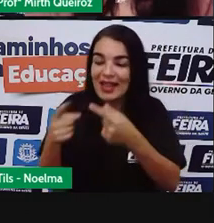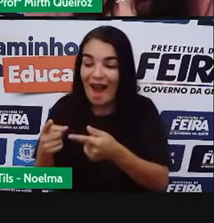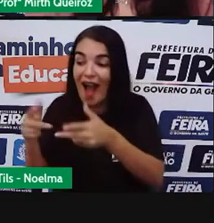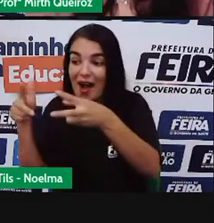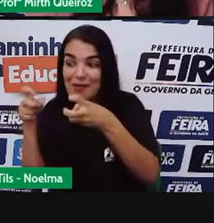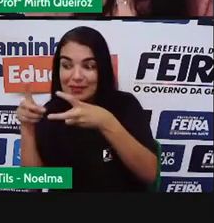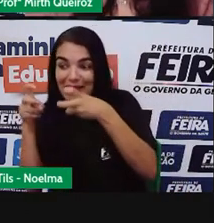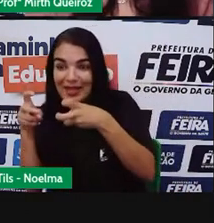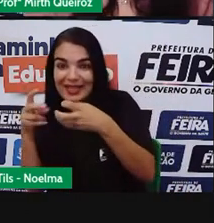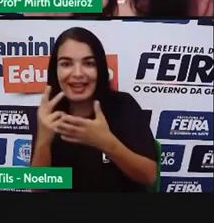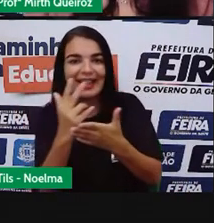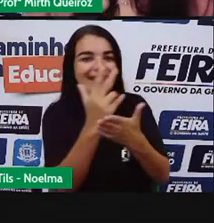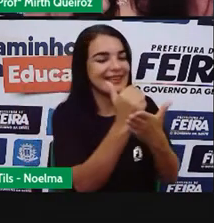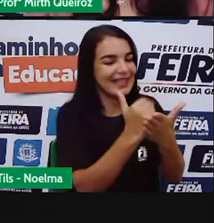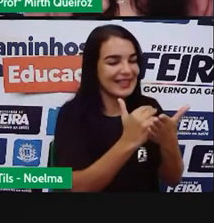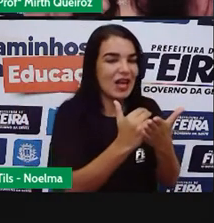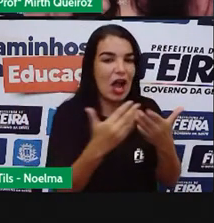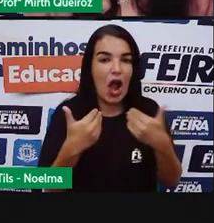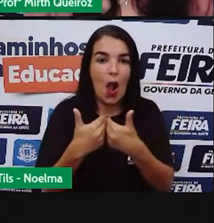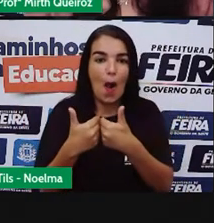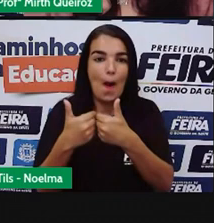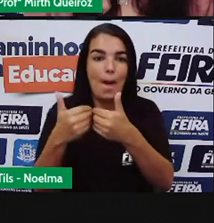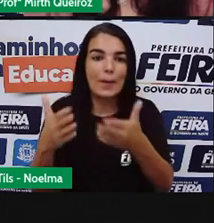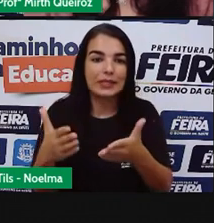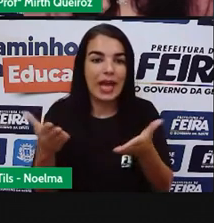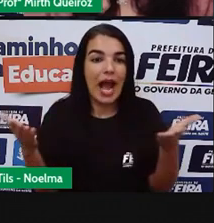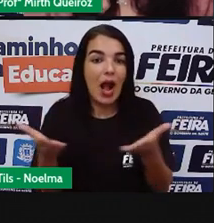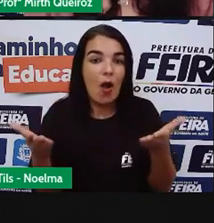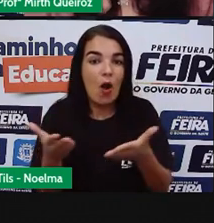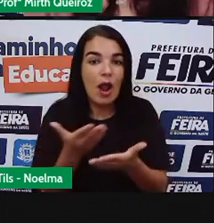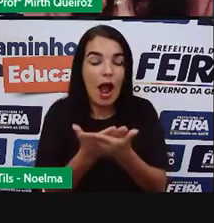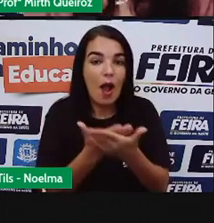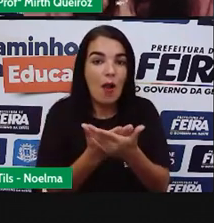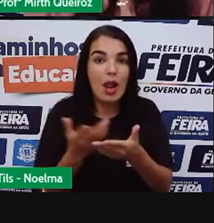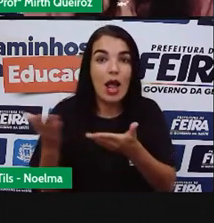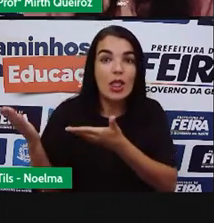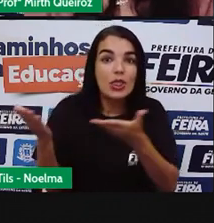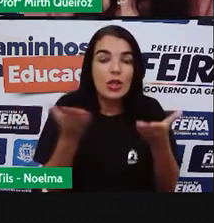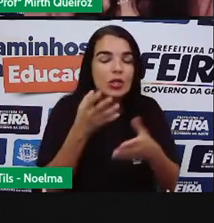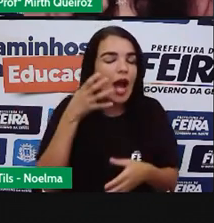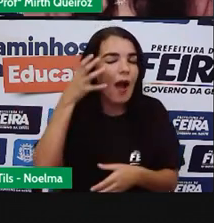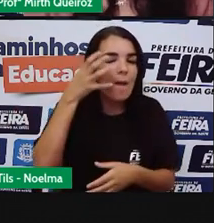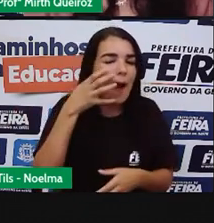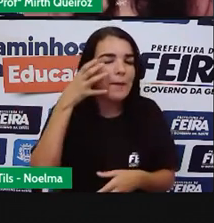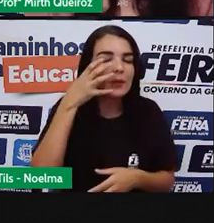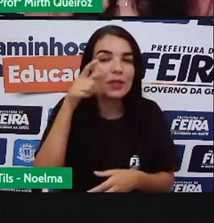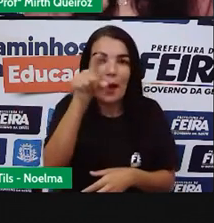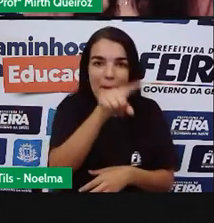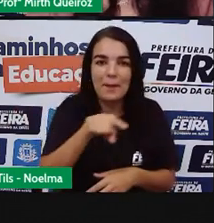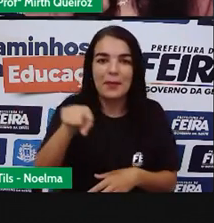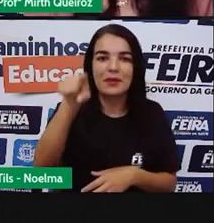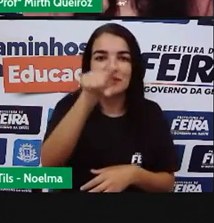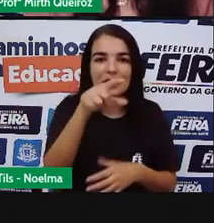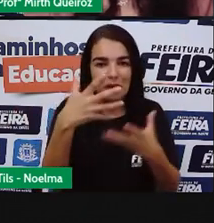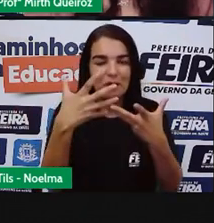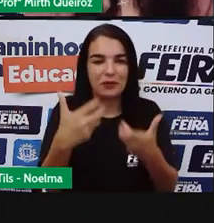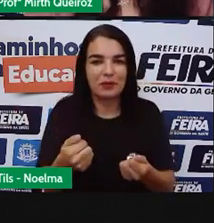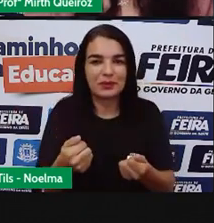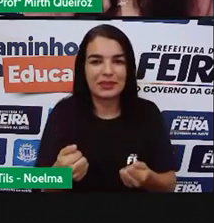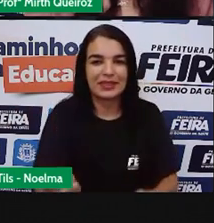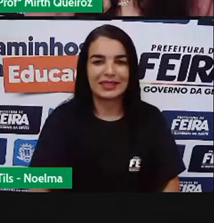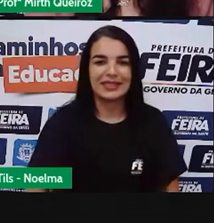desenhando. E para começar, a Pró trouxe aqui uma música para vocês. Vamos lá?